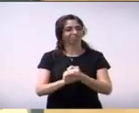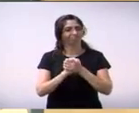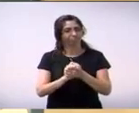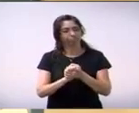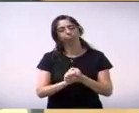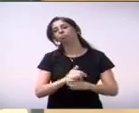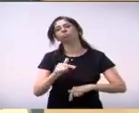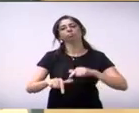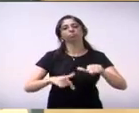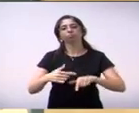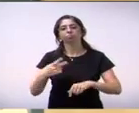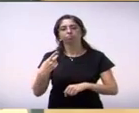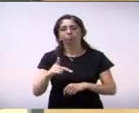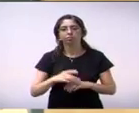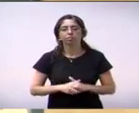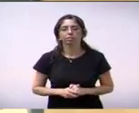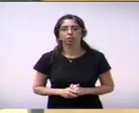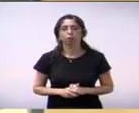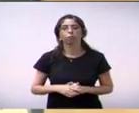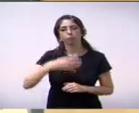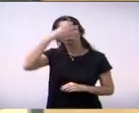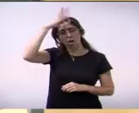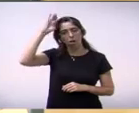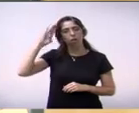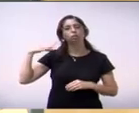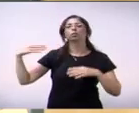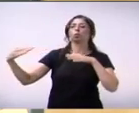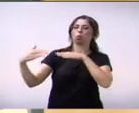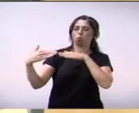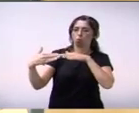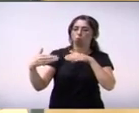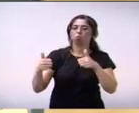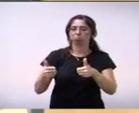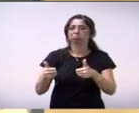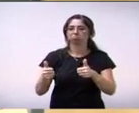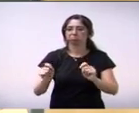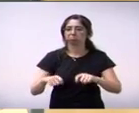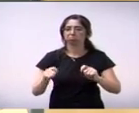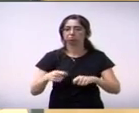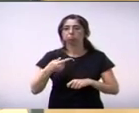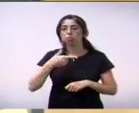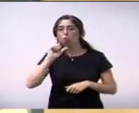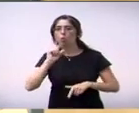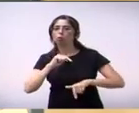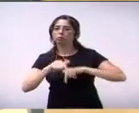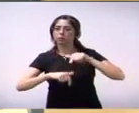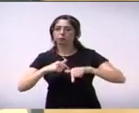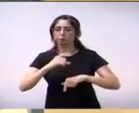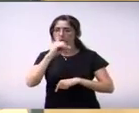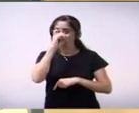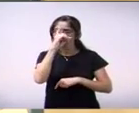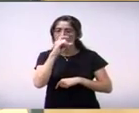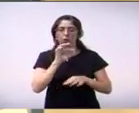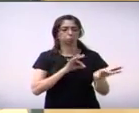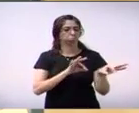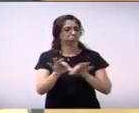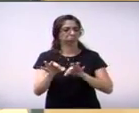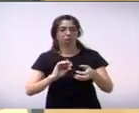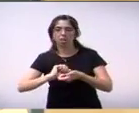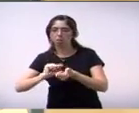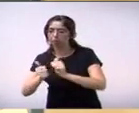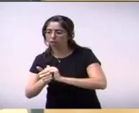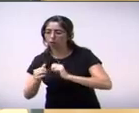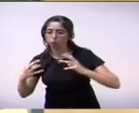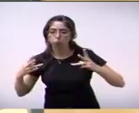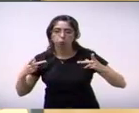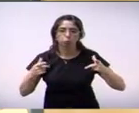trabalho. E quanto ao que a Ângela falou também em relação ao H1N1, estive ontem trabalhando no hospital. Realmente, hospital está todo preparado.